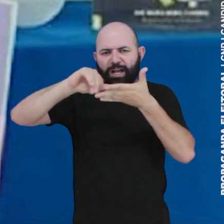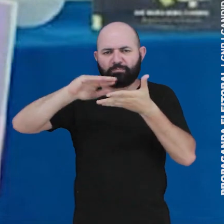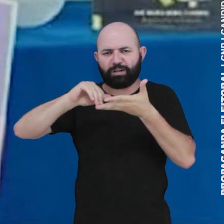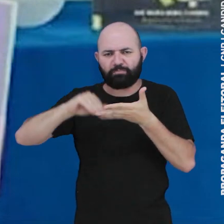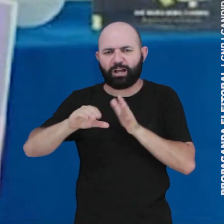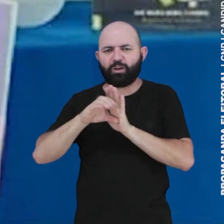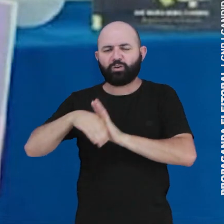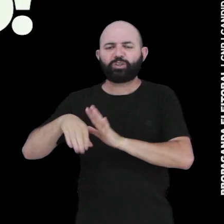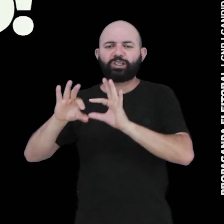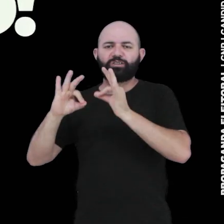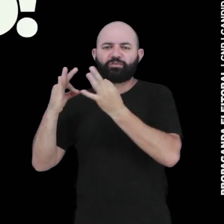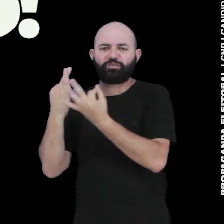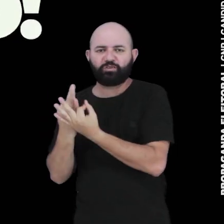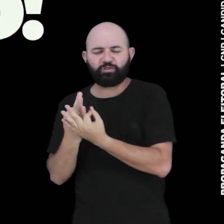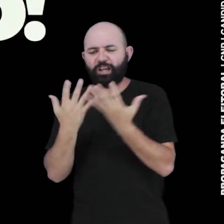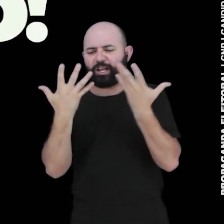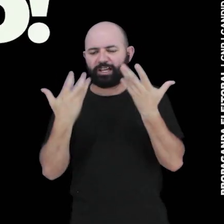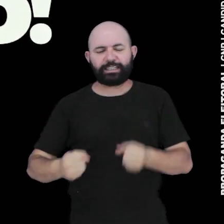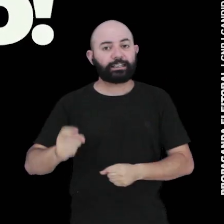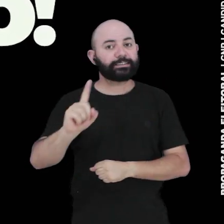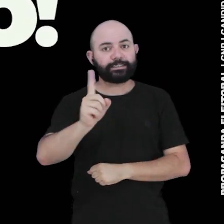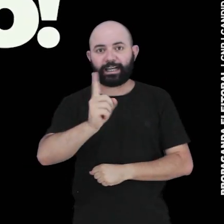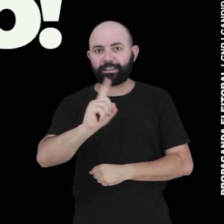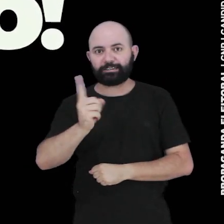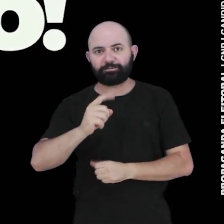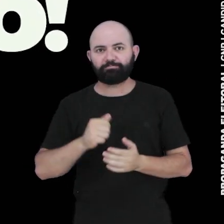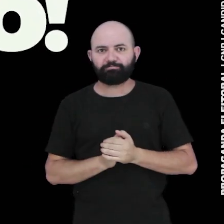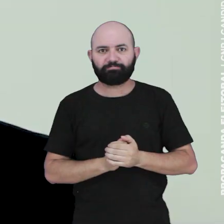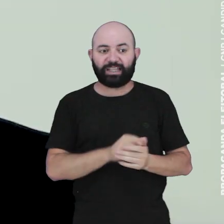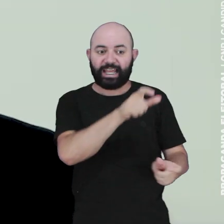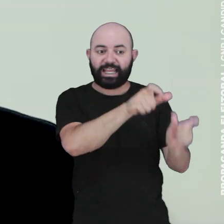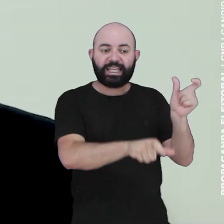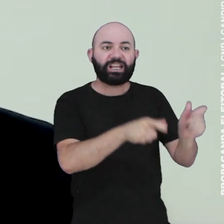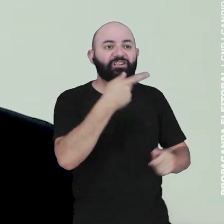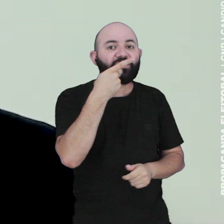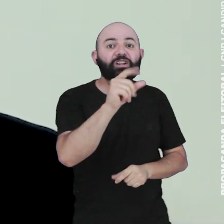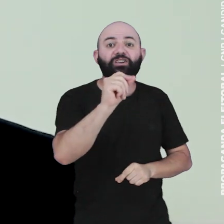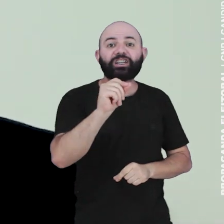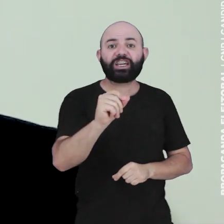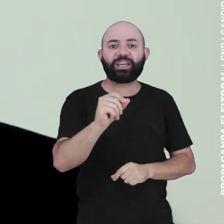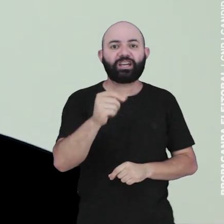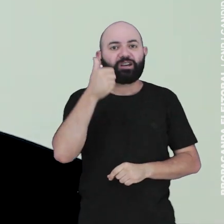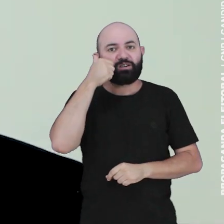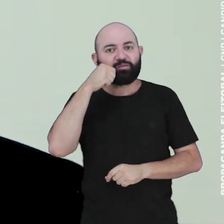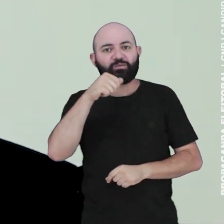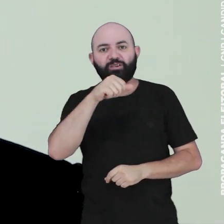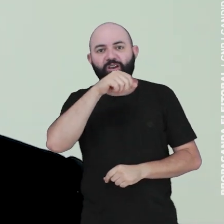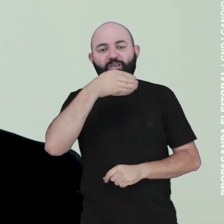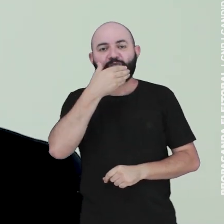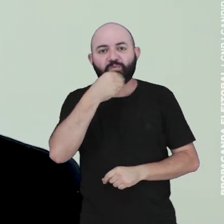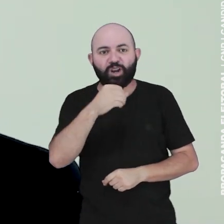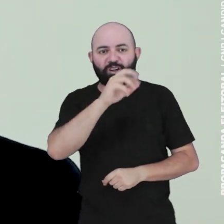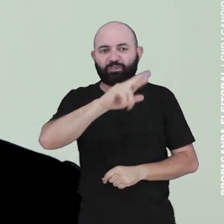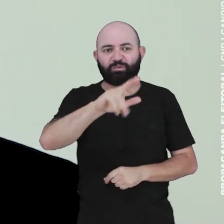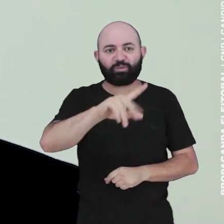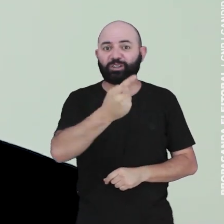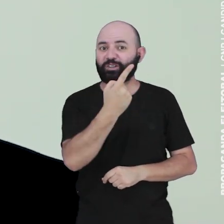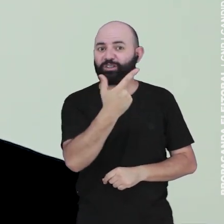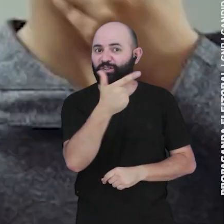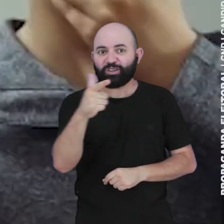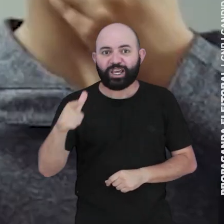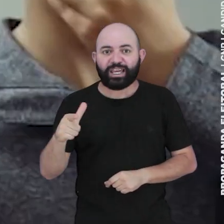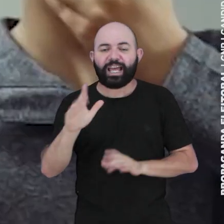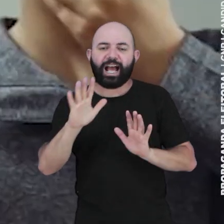o conceito de família. Não podemos permitir isso. Dizem eles que não há diferença entre homens e